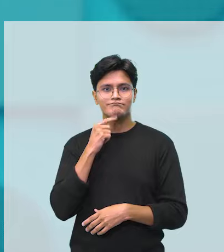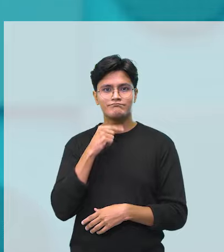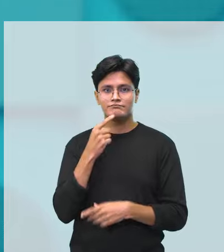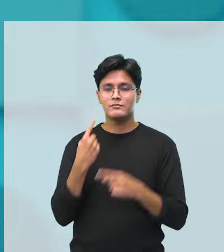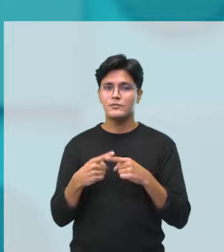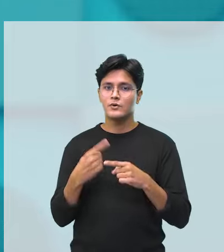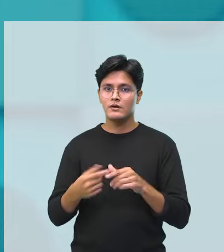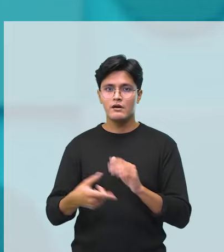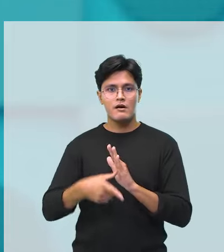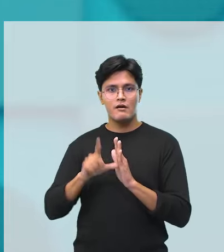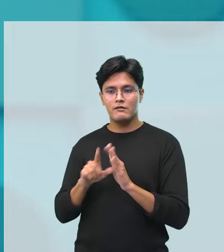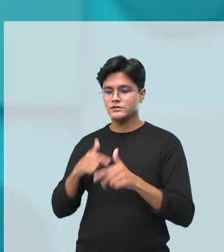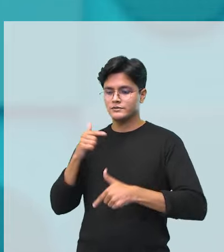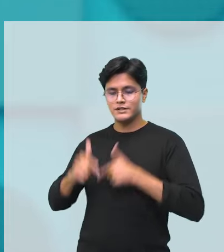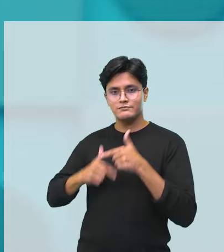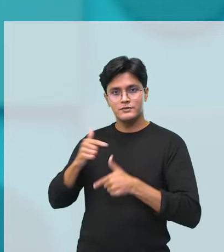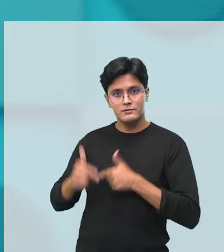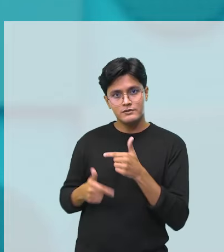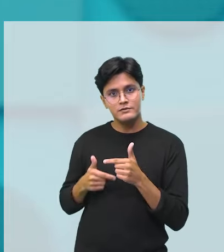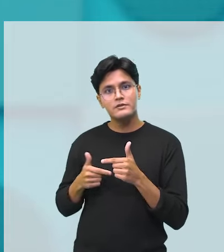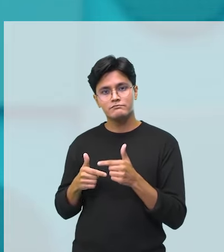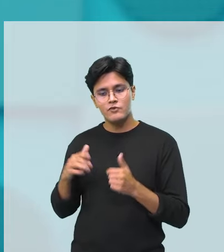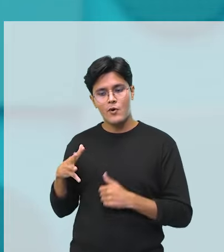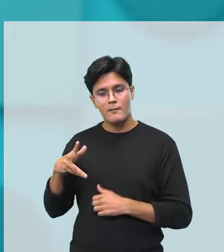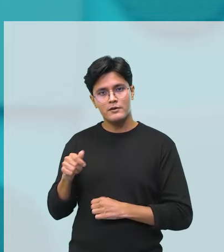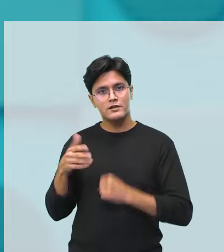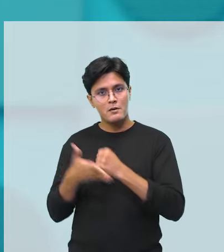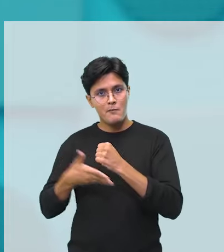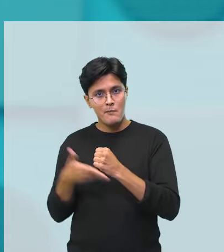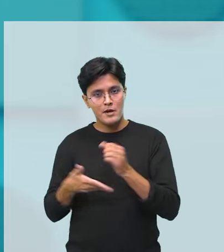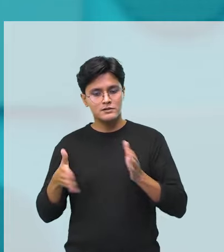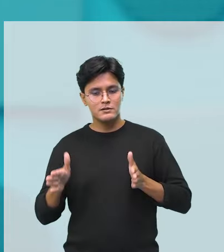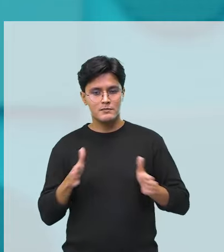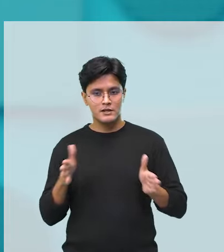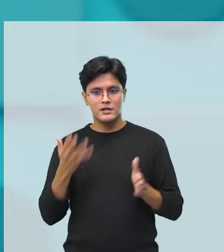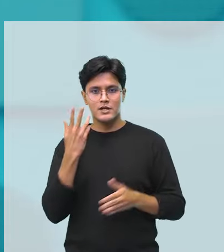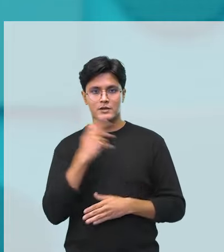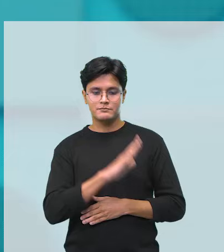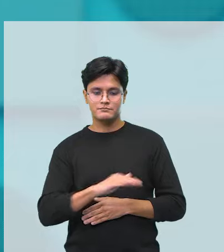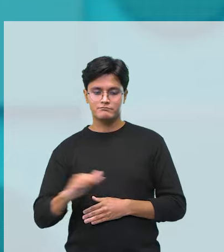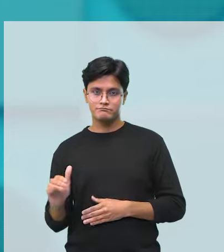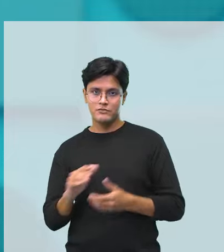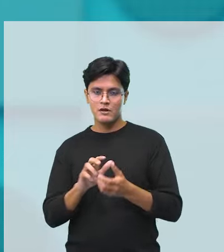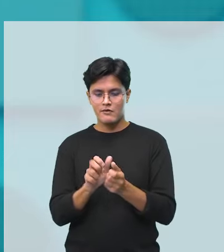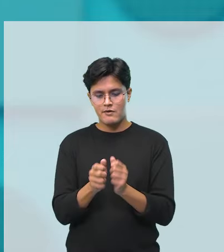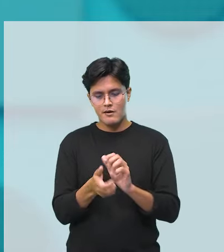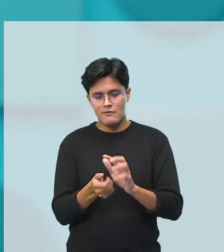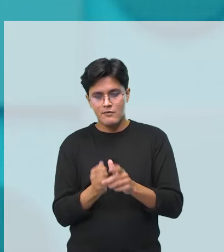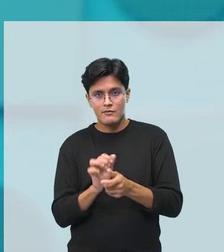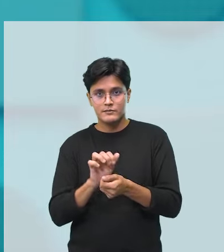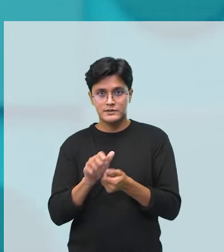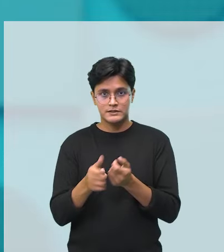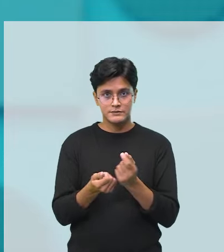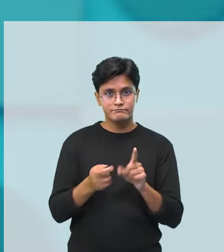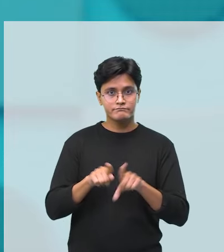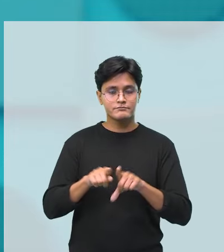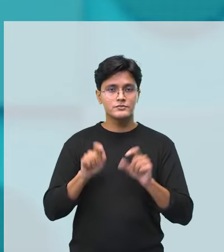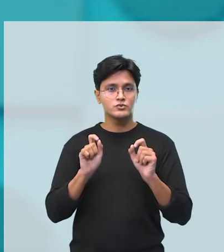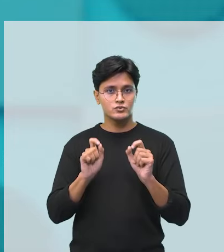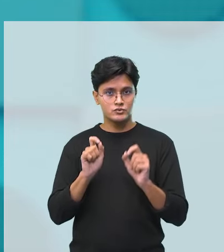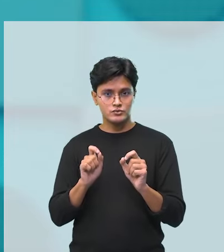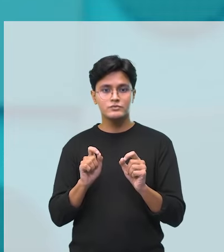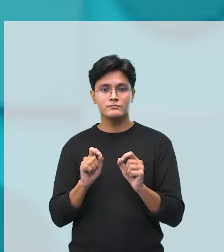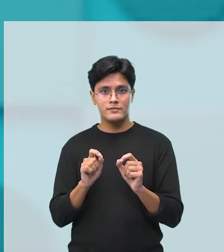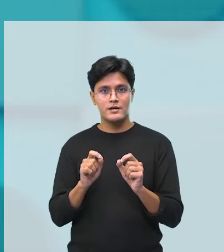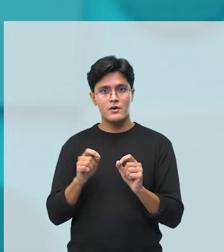habilidade básica lá na infância, lá na questão da infância, de amassar, brincar de massinha, de